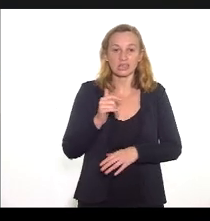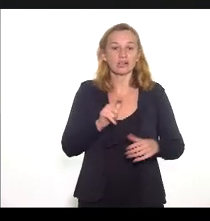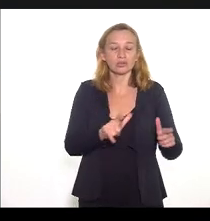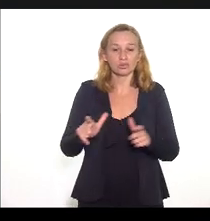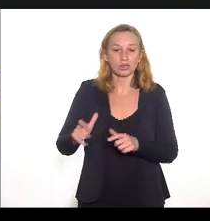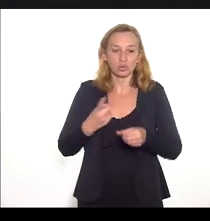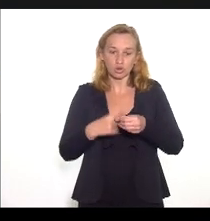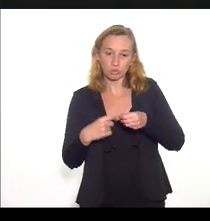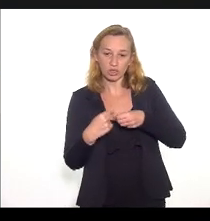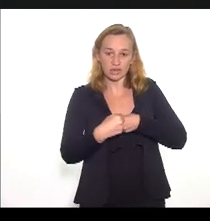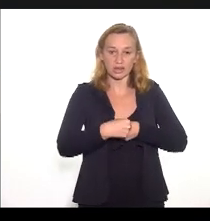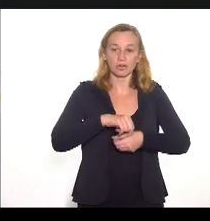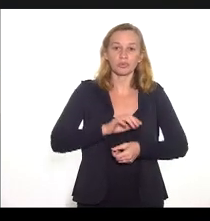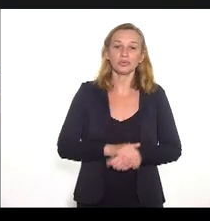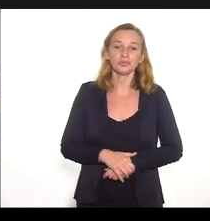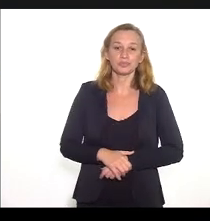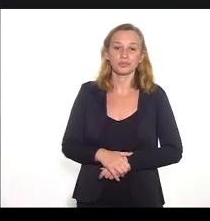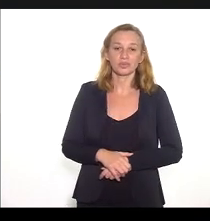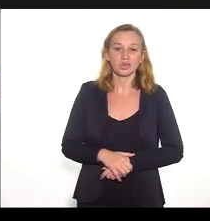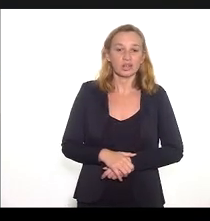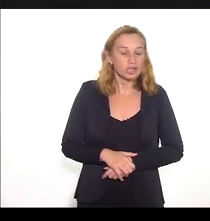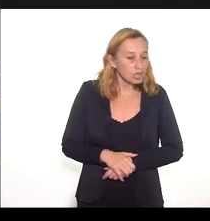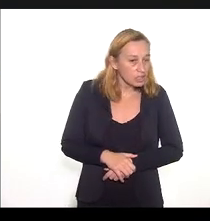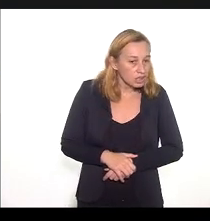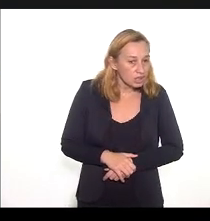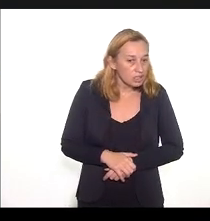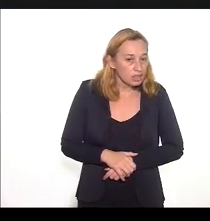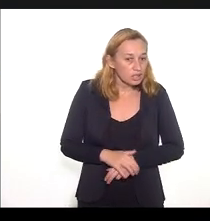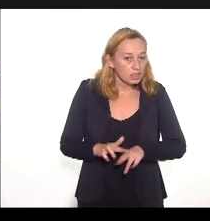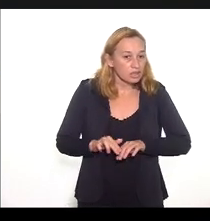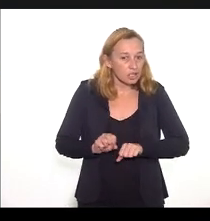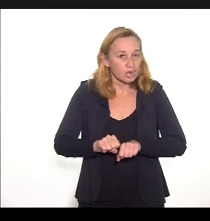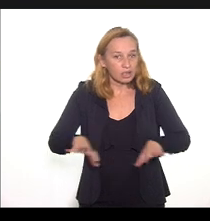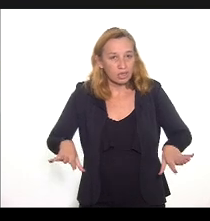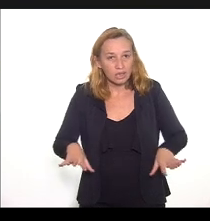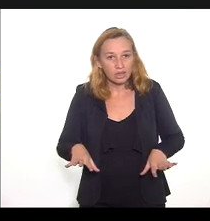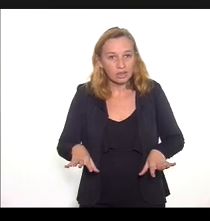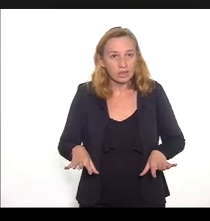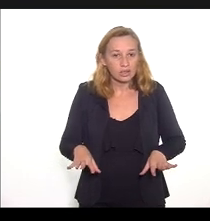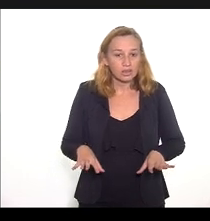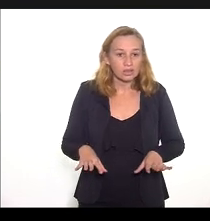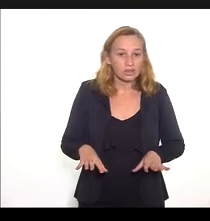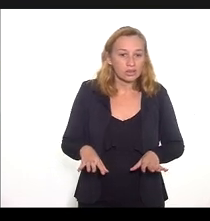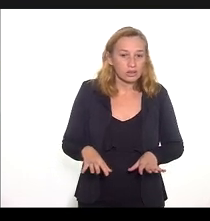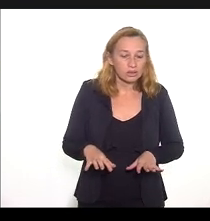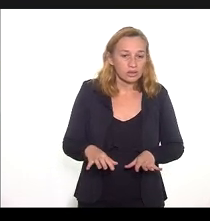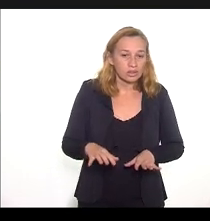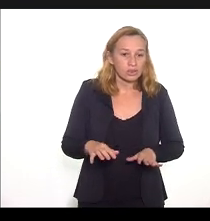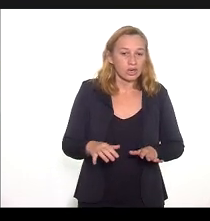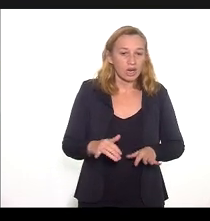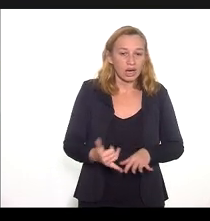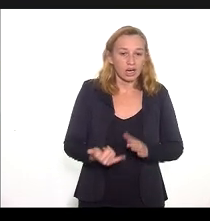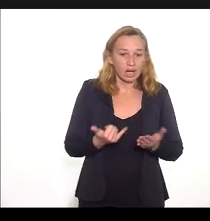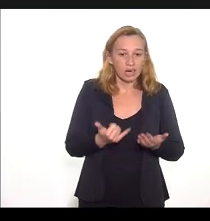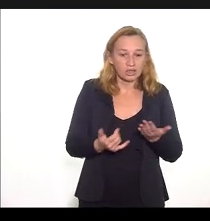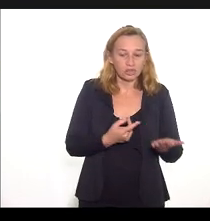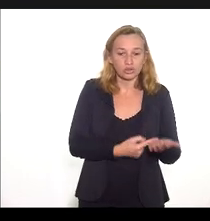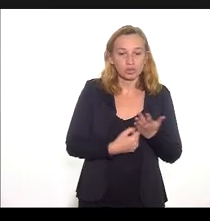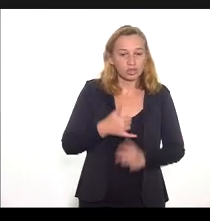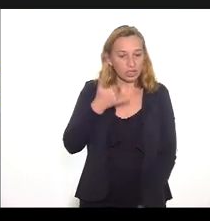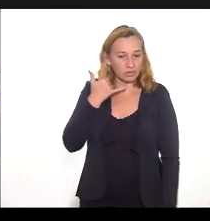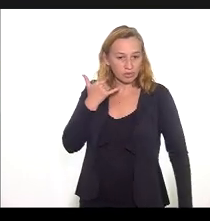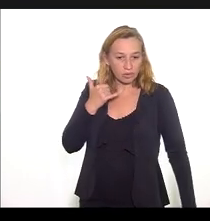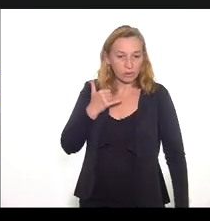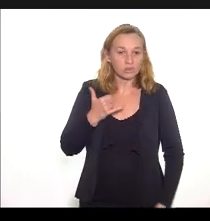visibilidades da pandemia fez com que o apoio por telefone ou por reuniões virtuais,